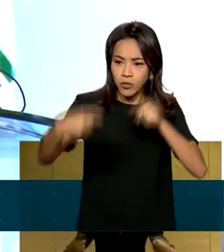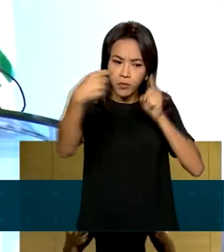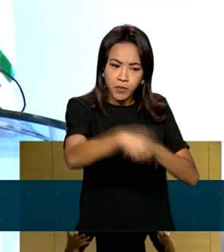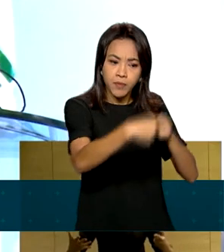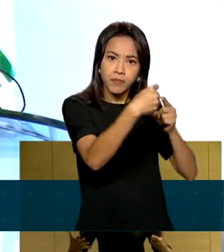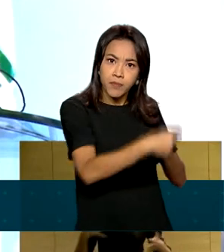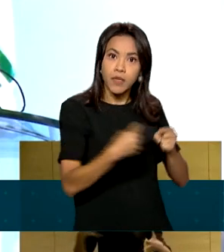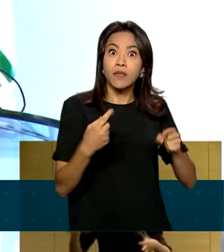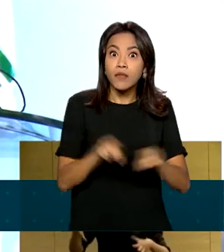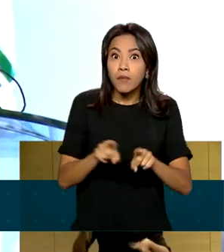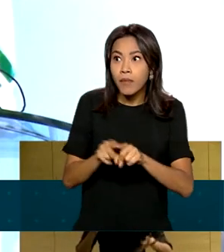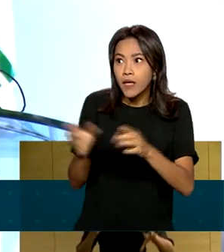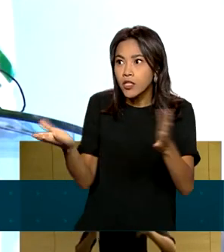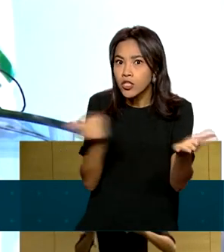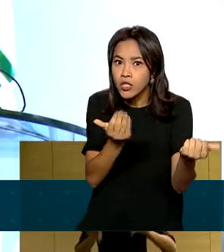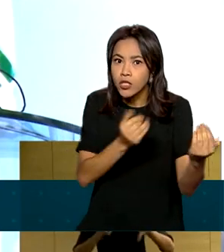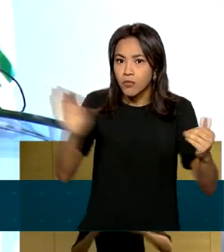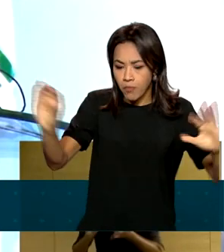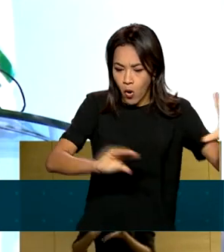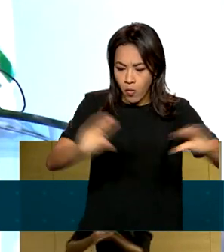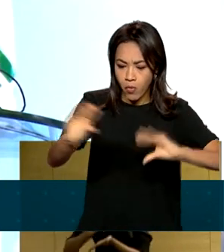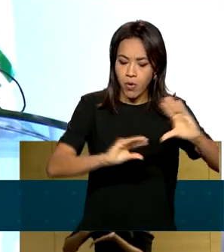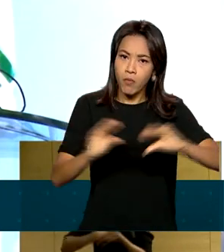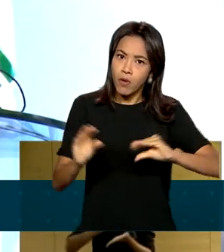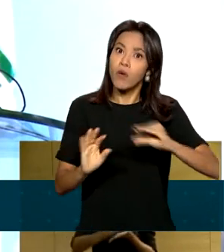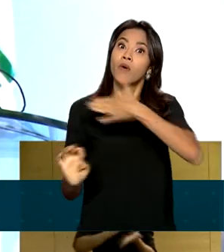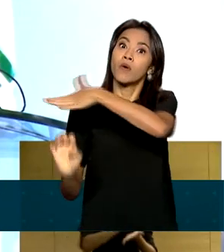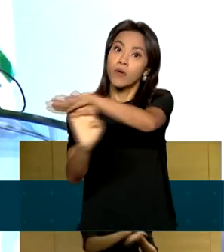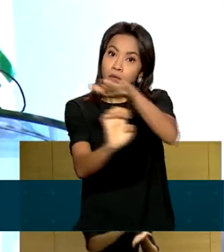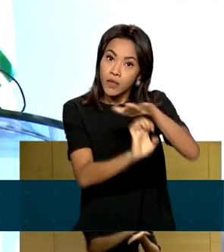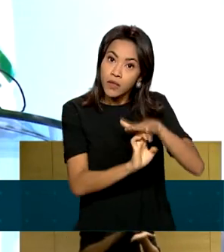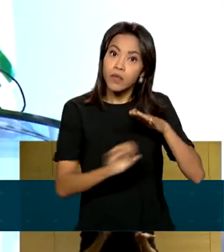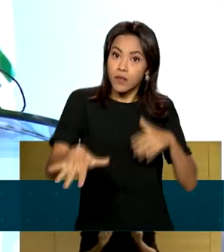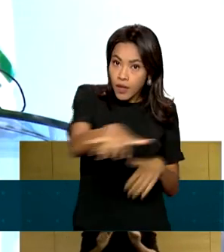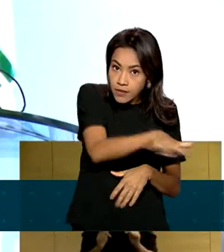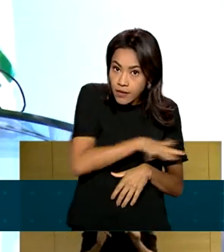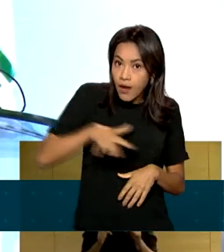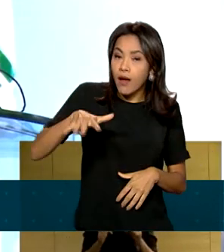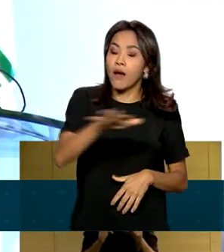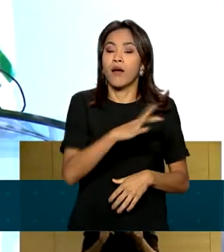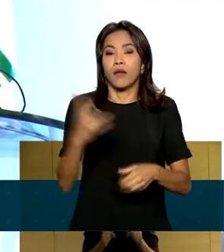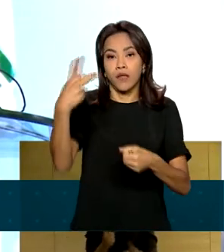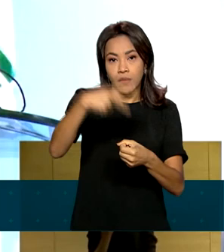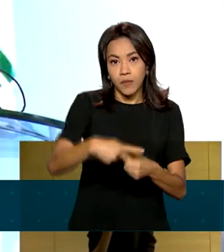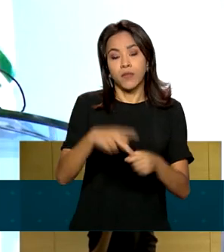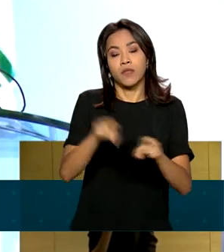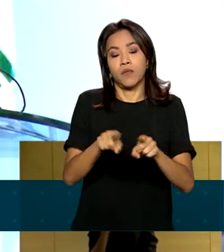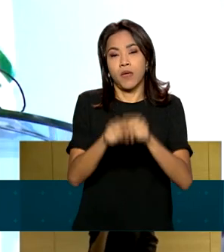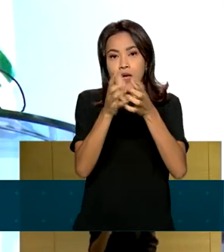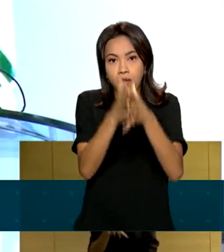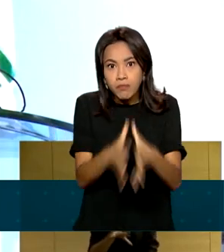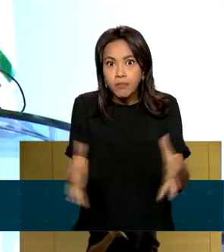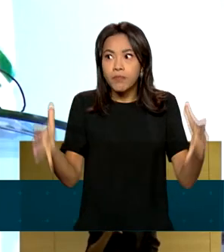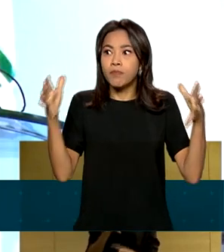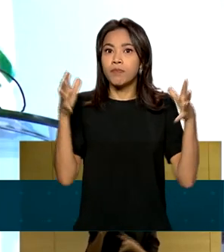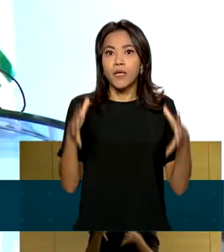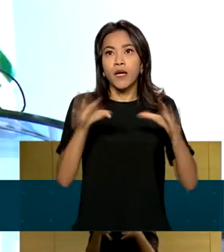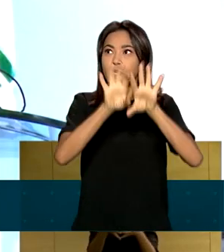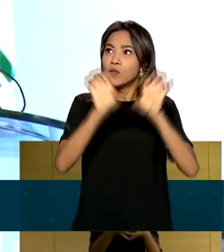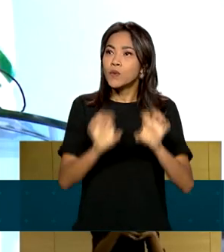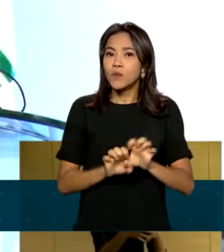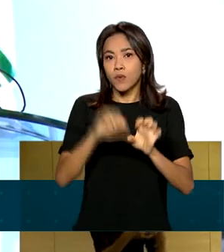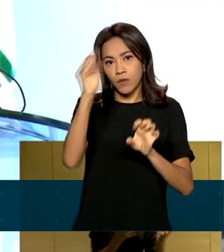investimentos, para a atração de novos agentes econômicos no setor, para a expansão da infraestrutura do país e a